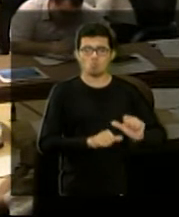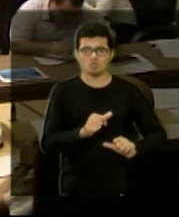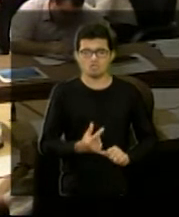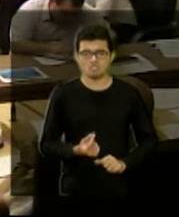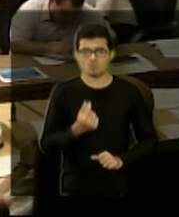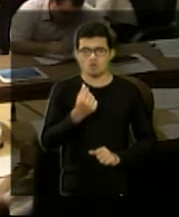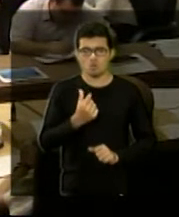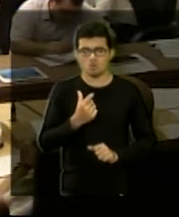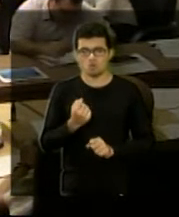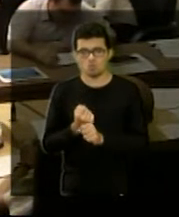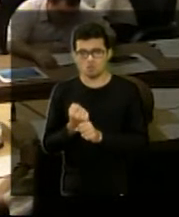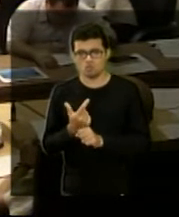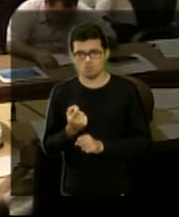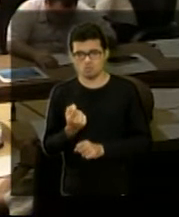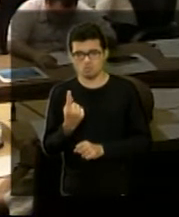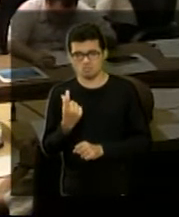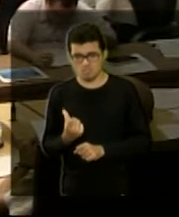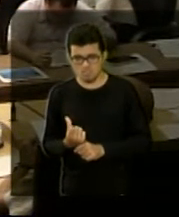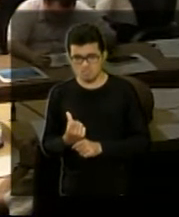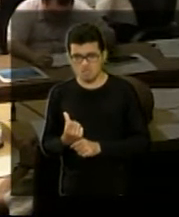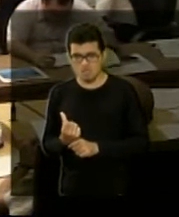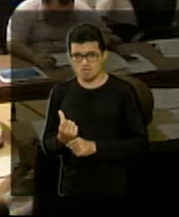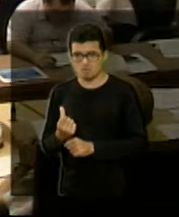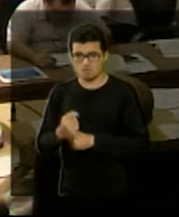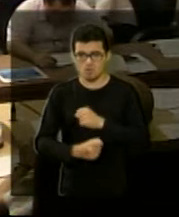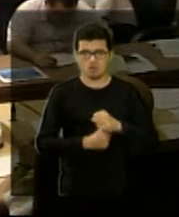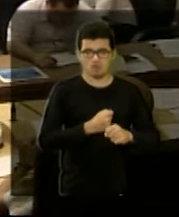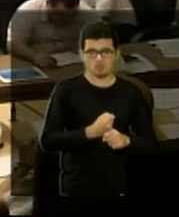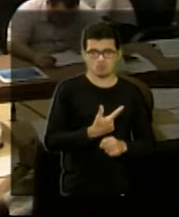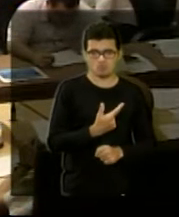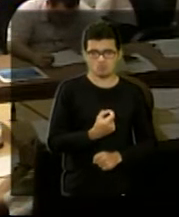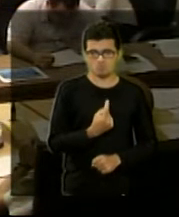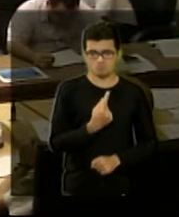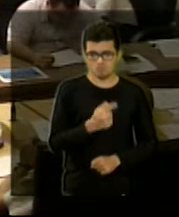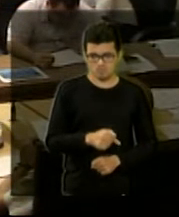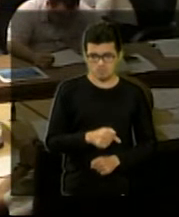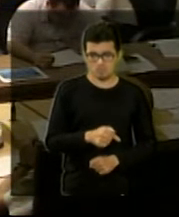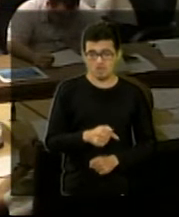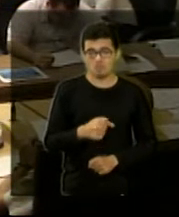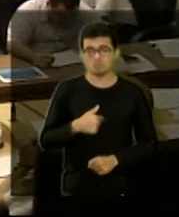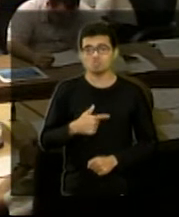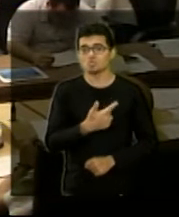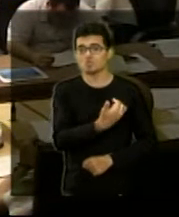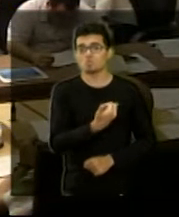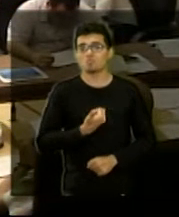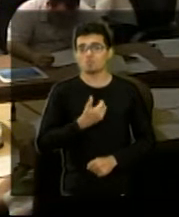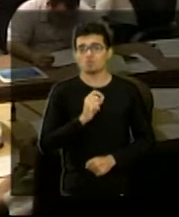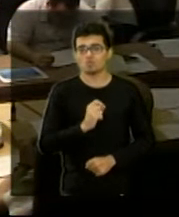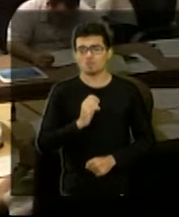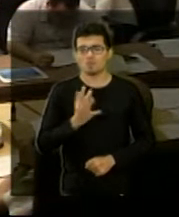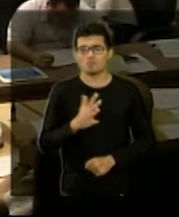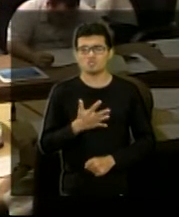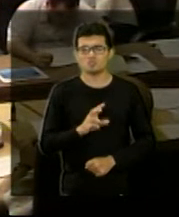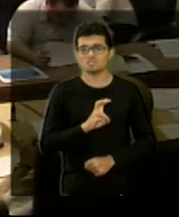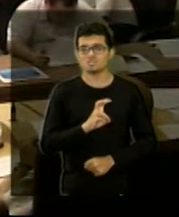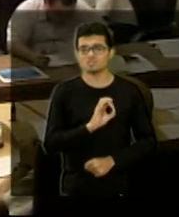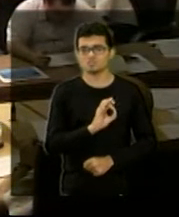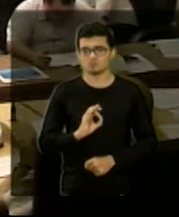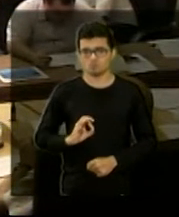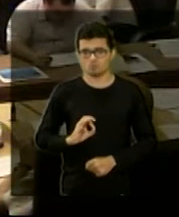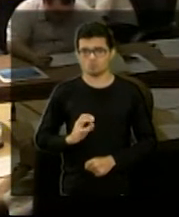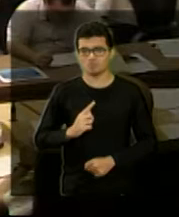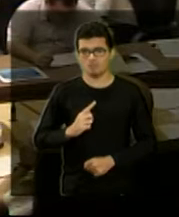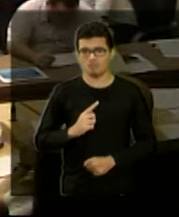2017 na previsão orçamentária e ele me disse que lançaram em média 5%